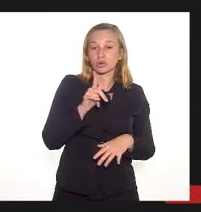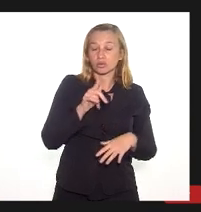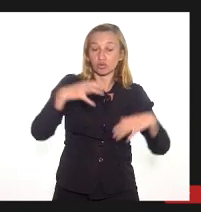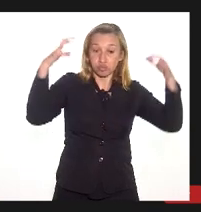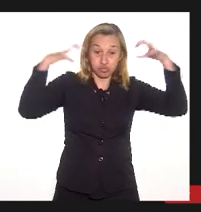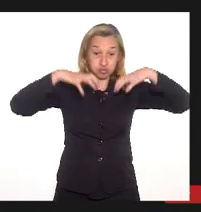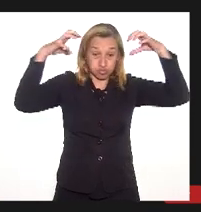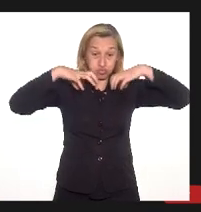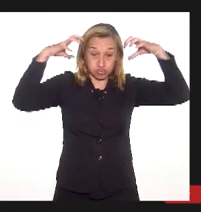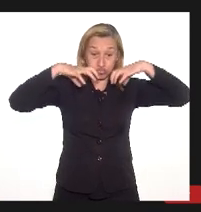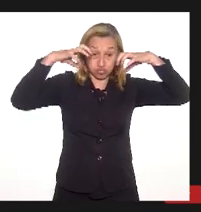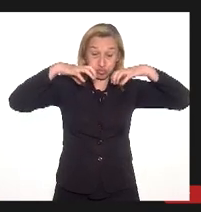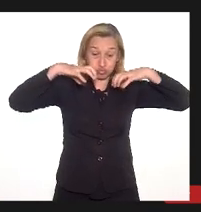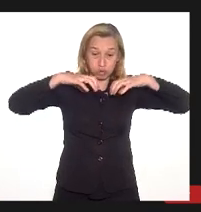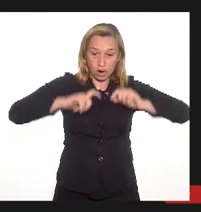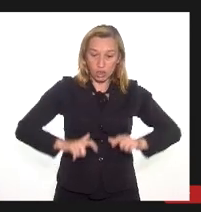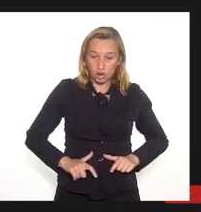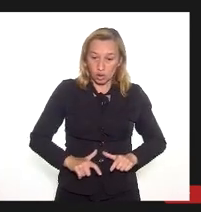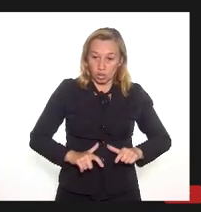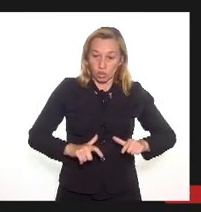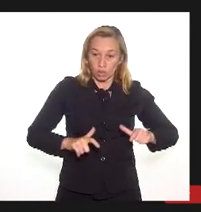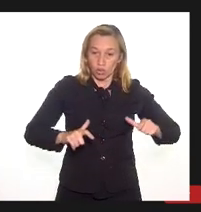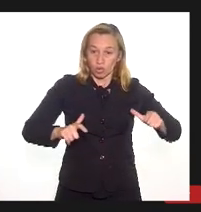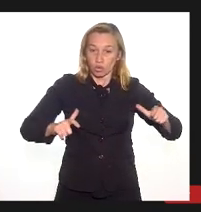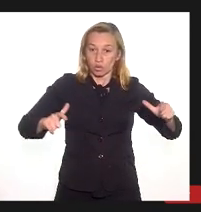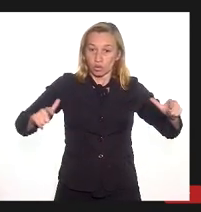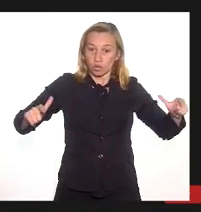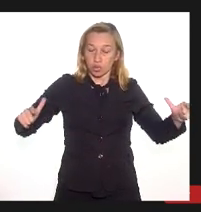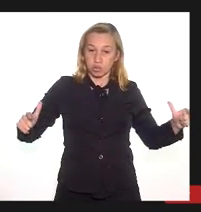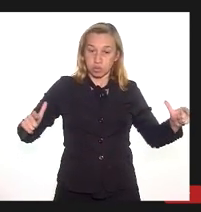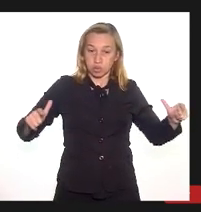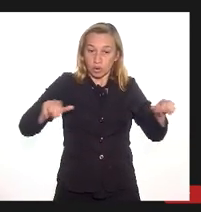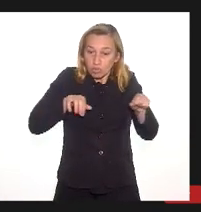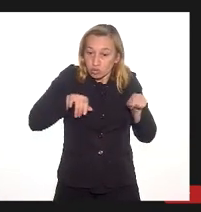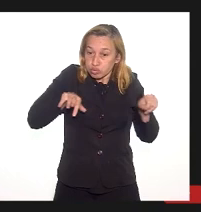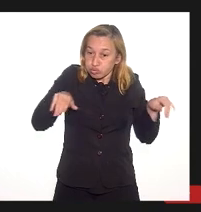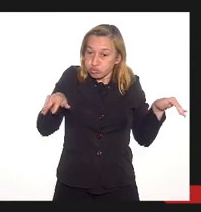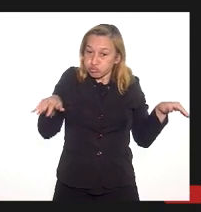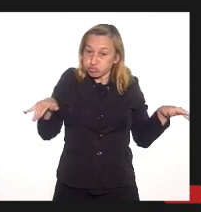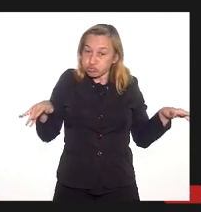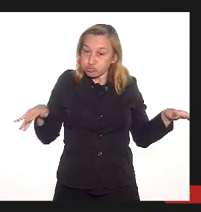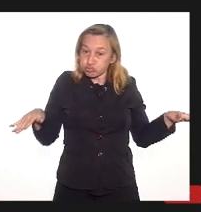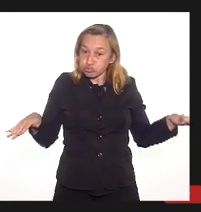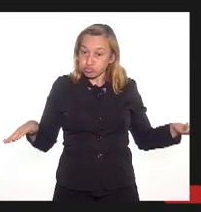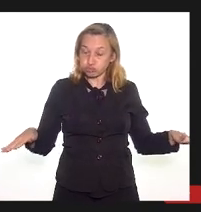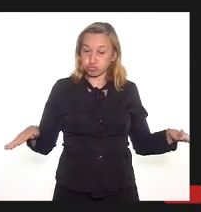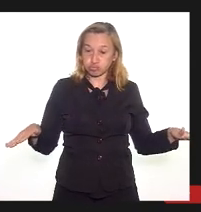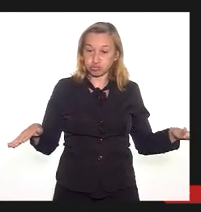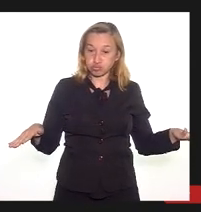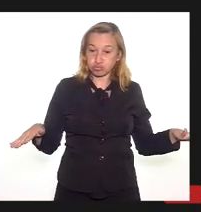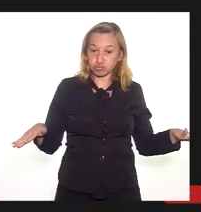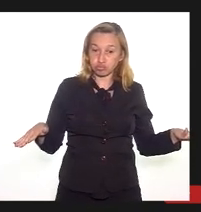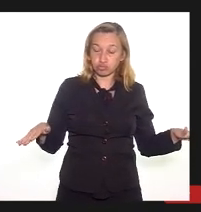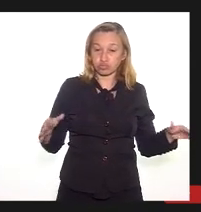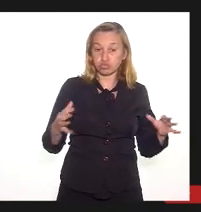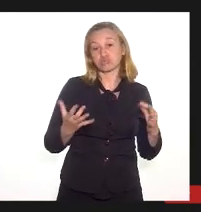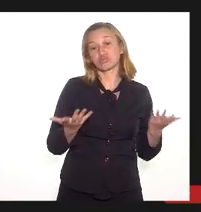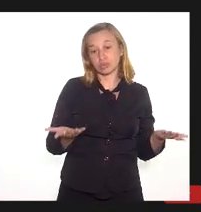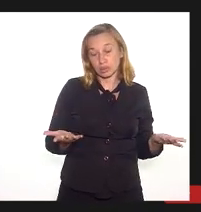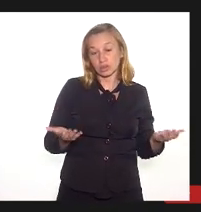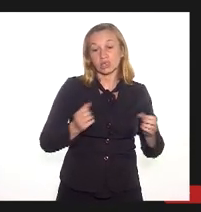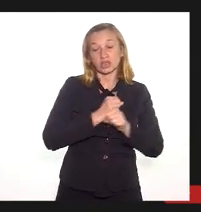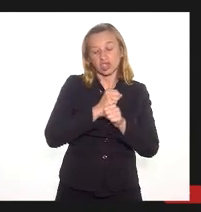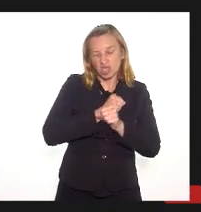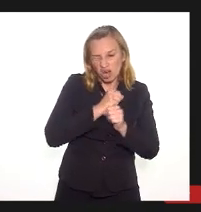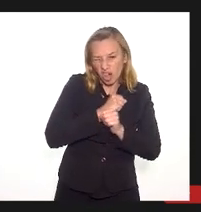ele vai ocupar esse leito maior. E a planície de inundação, que é quando ele transborda, leva sedimentos e, ao longo de dezenas de